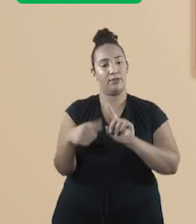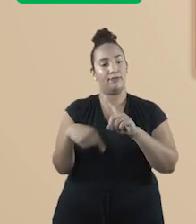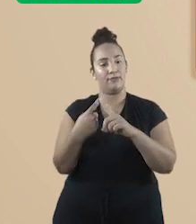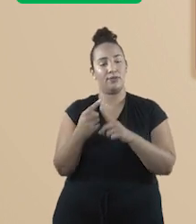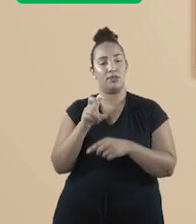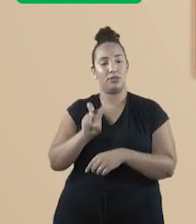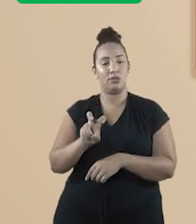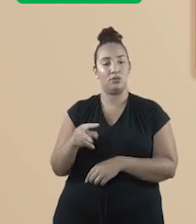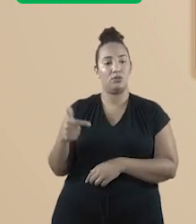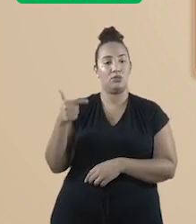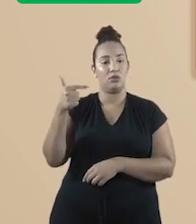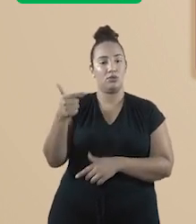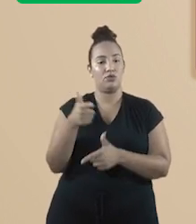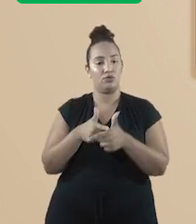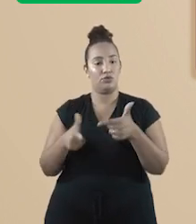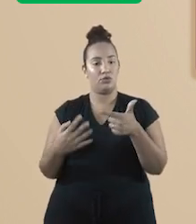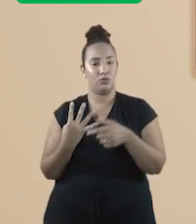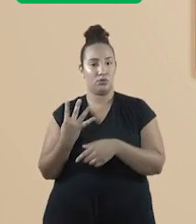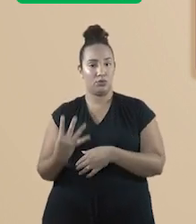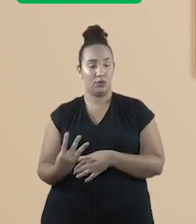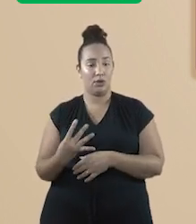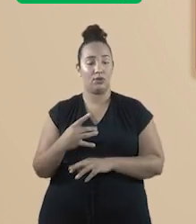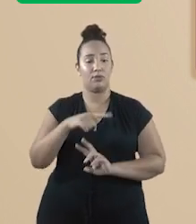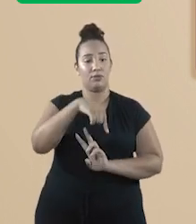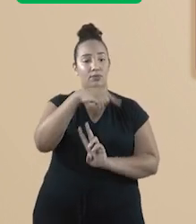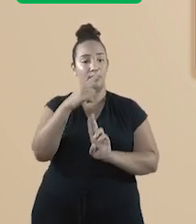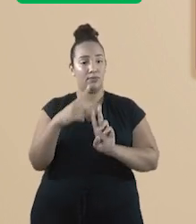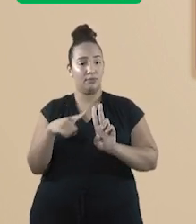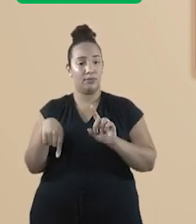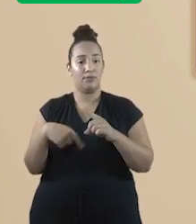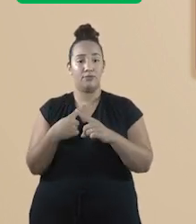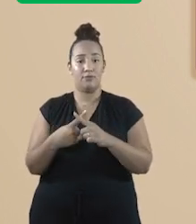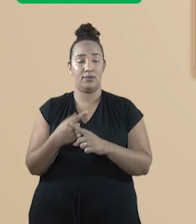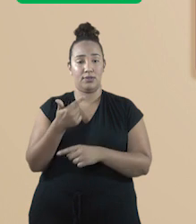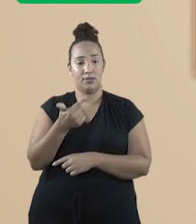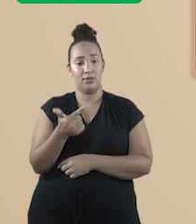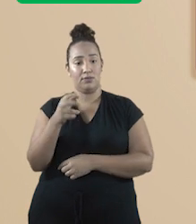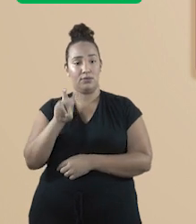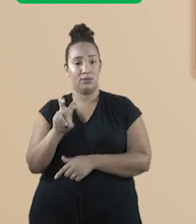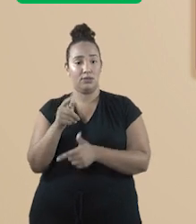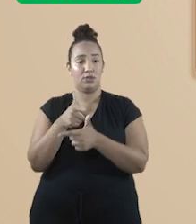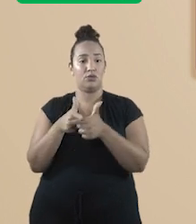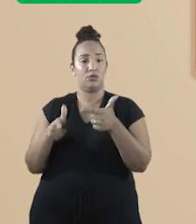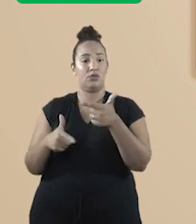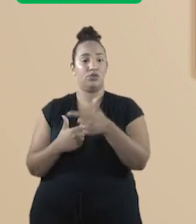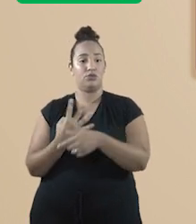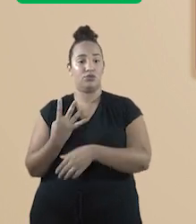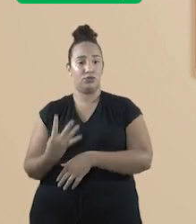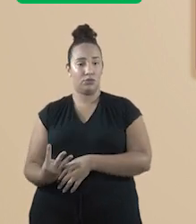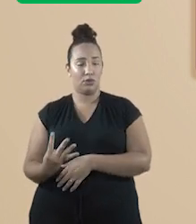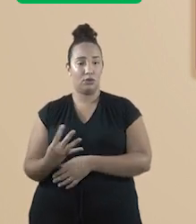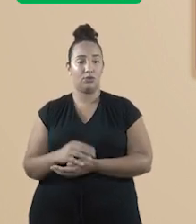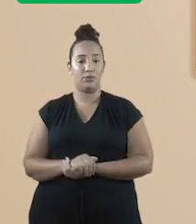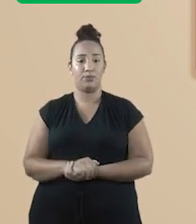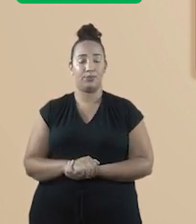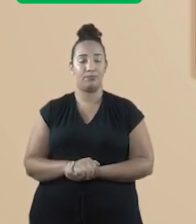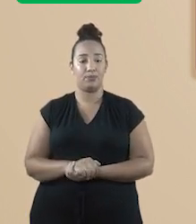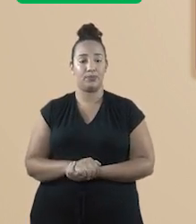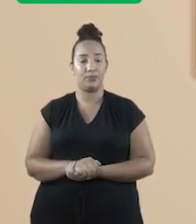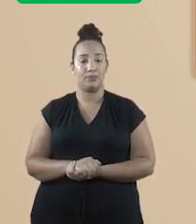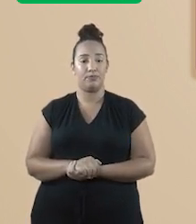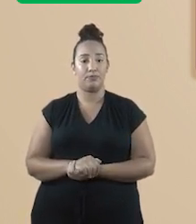5² sobre 4, que é igual a π vezes 25 sobre 4.